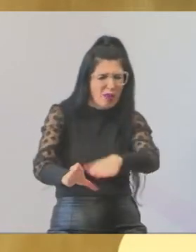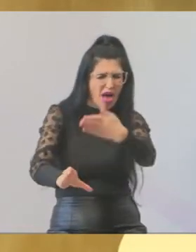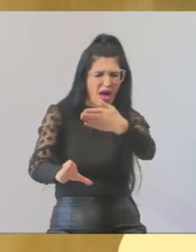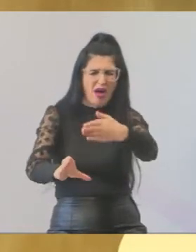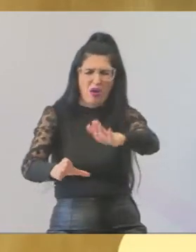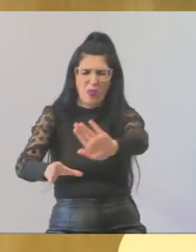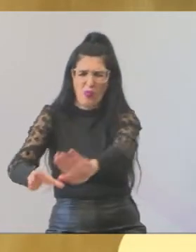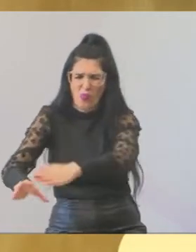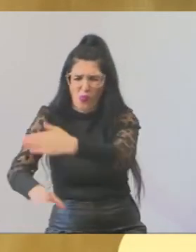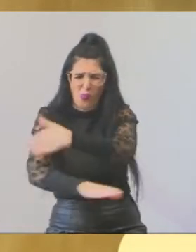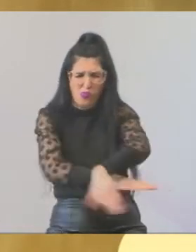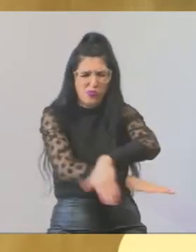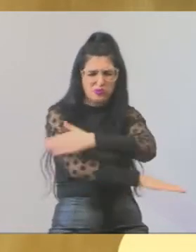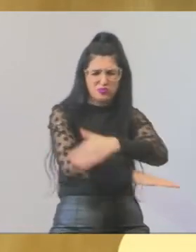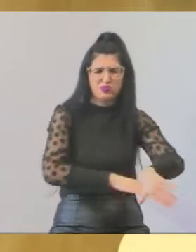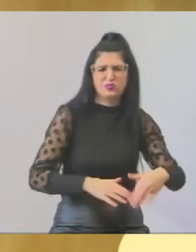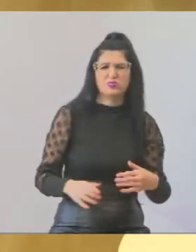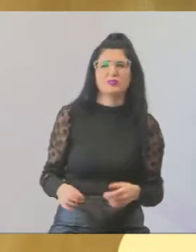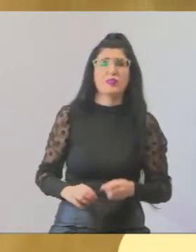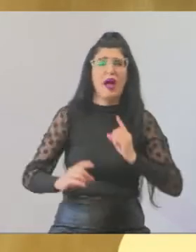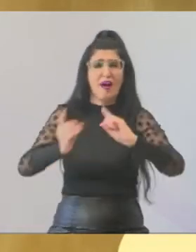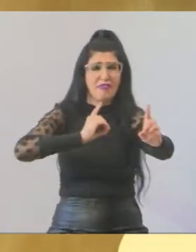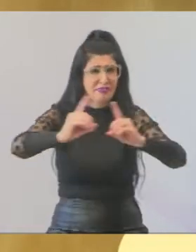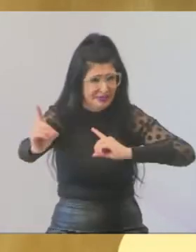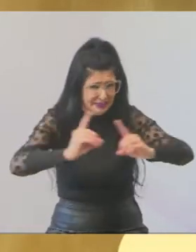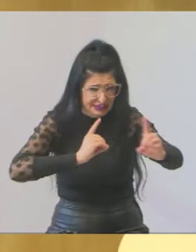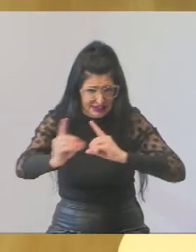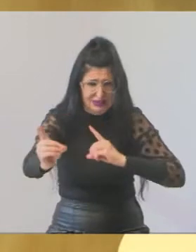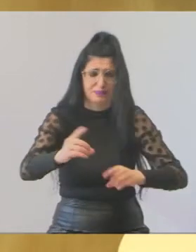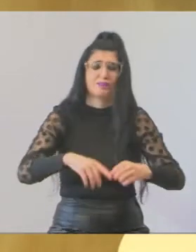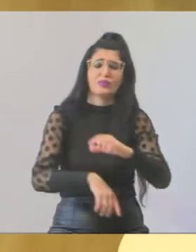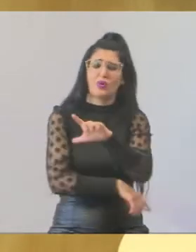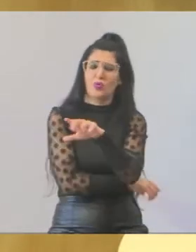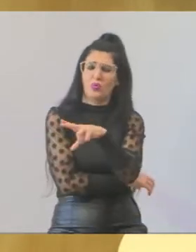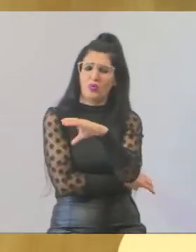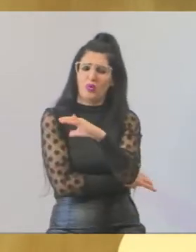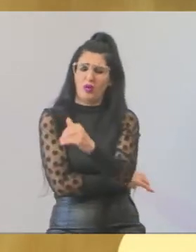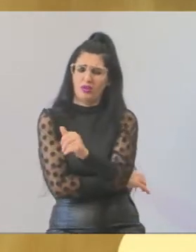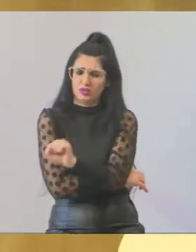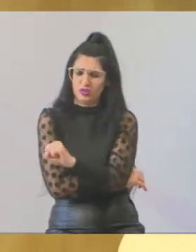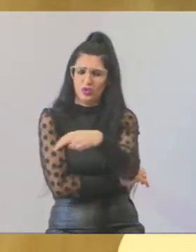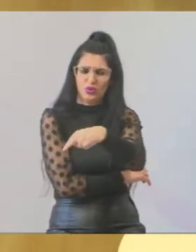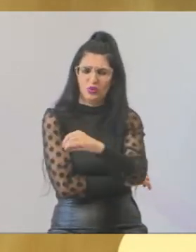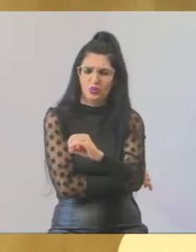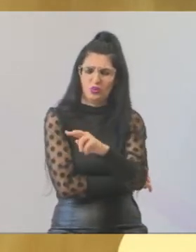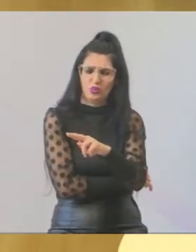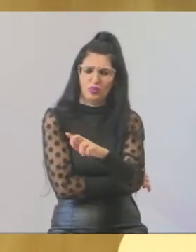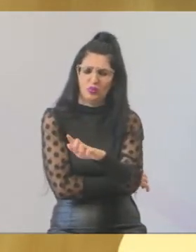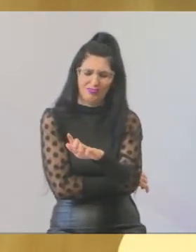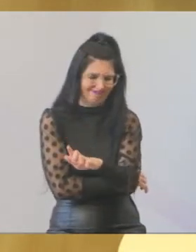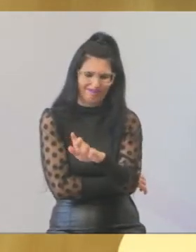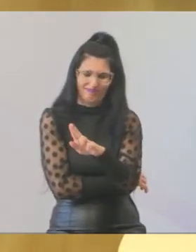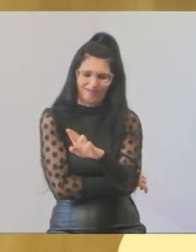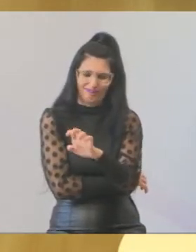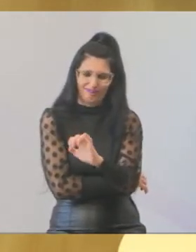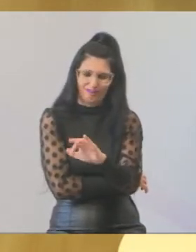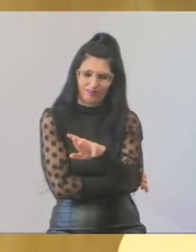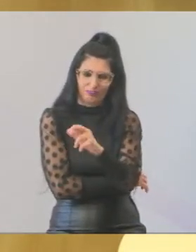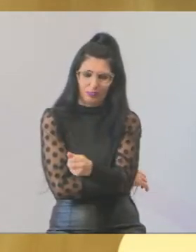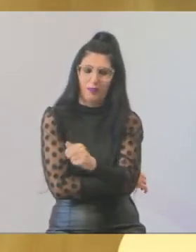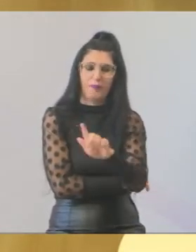caminhada, aos comerciantes daquele pedaço ali da Lucas Nogueira Garcês, foi passado já para a infraestrutura,